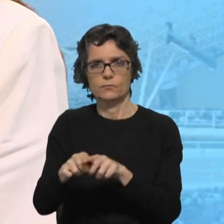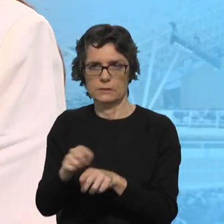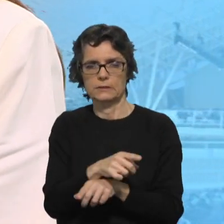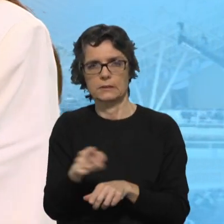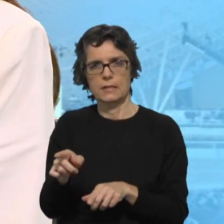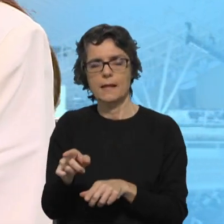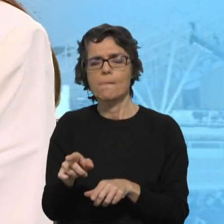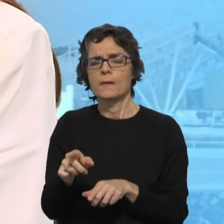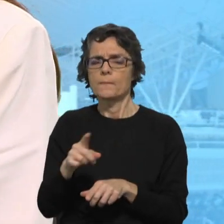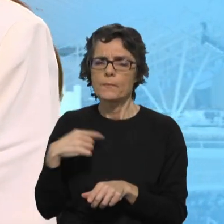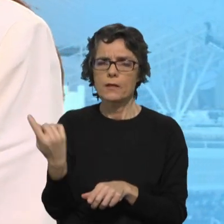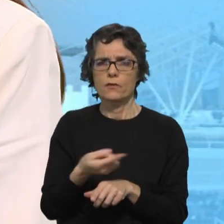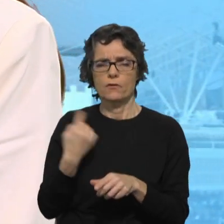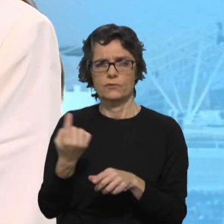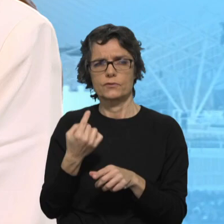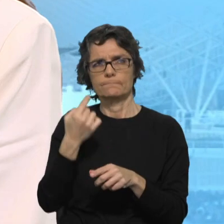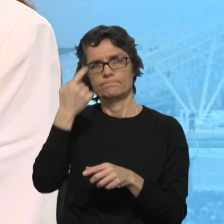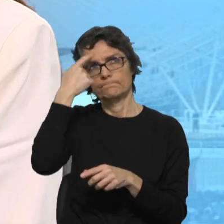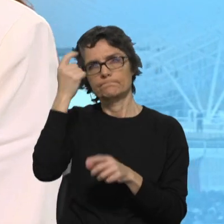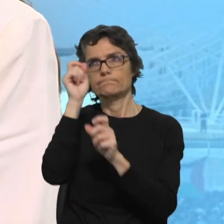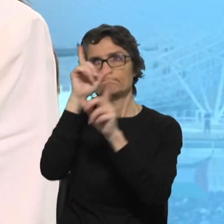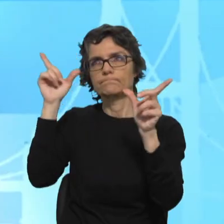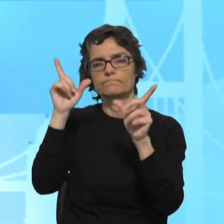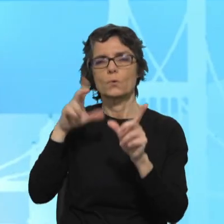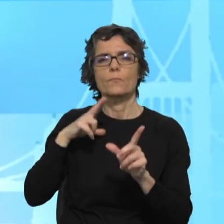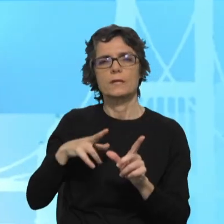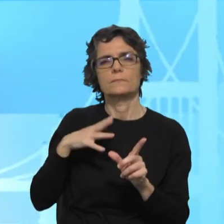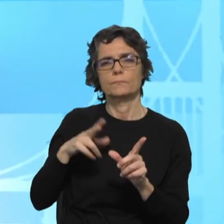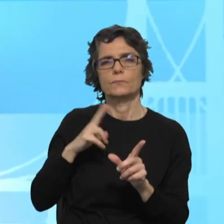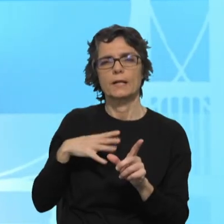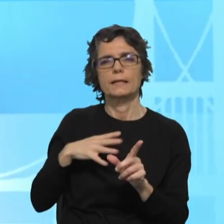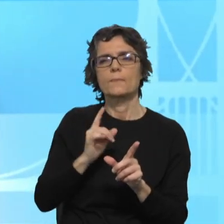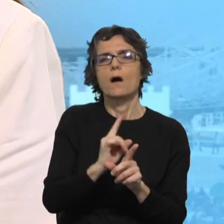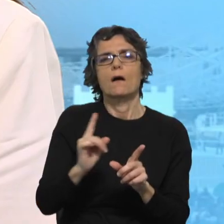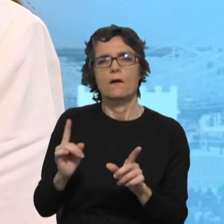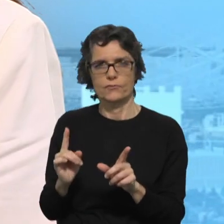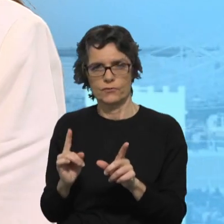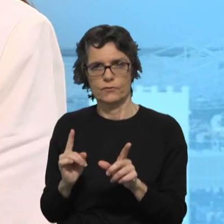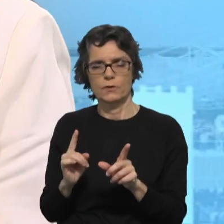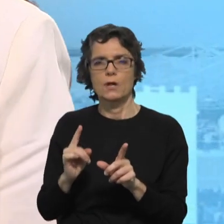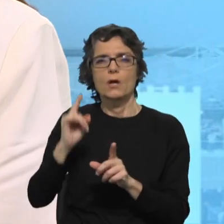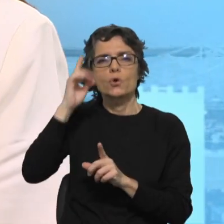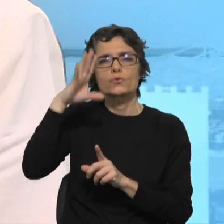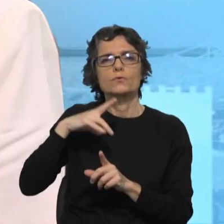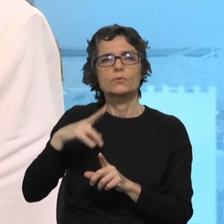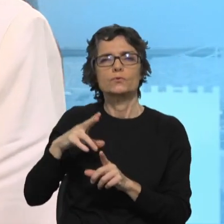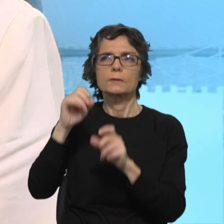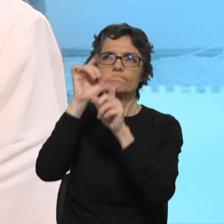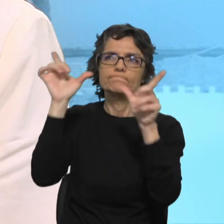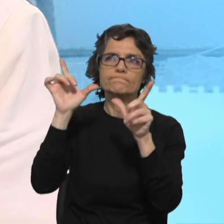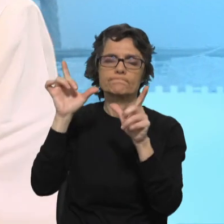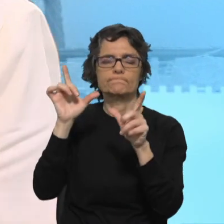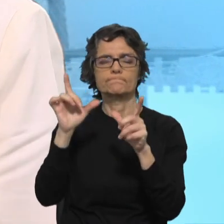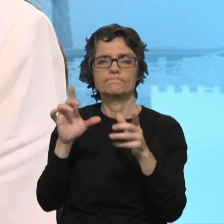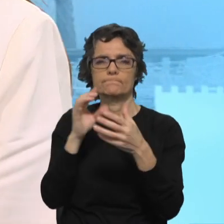de pensarmos e sonharmos o país que queremos para todos. E sonhá-lo, pensá-lo, a partir do nosso quadro, do quadro da nossa